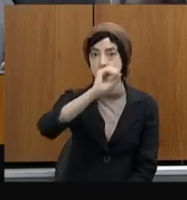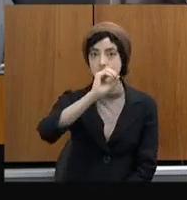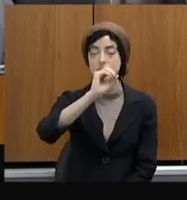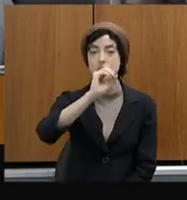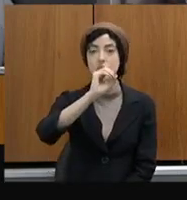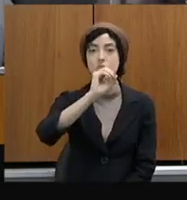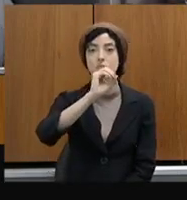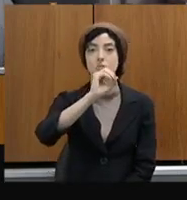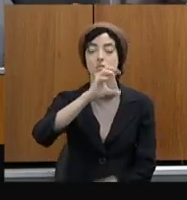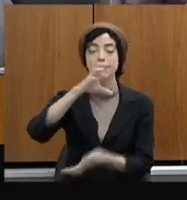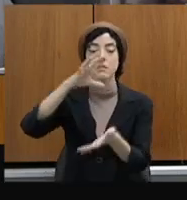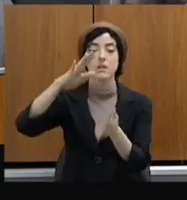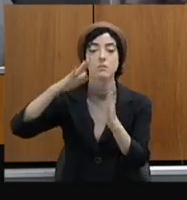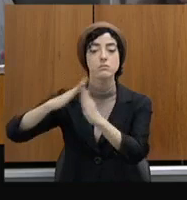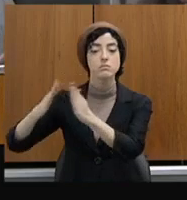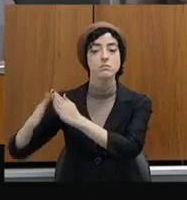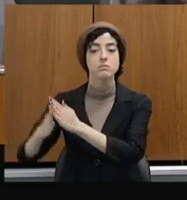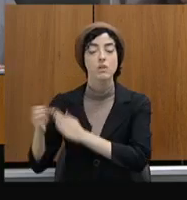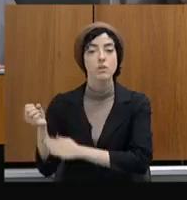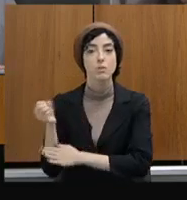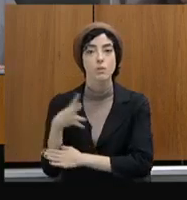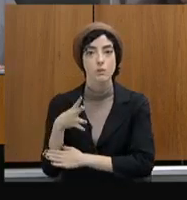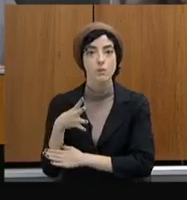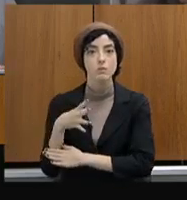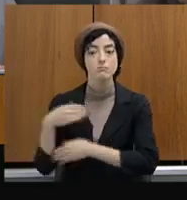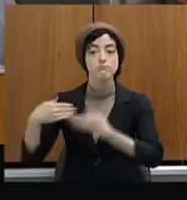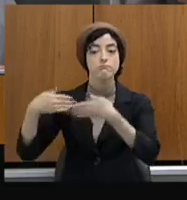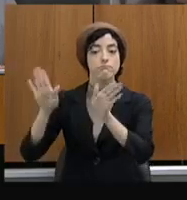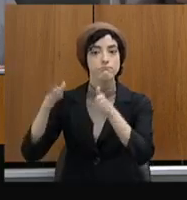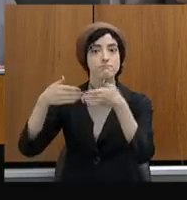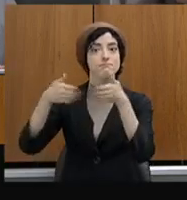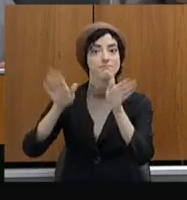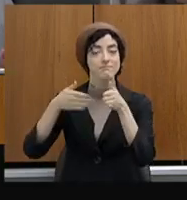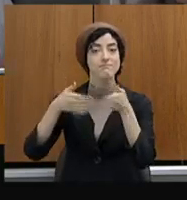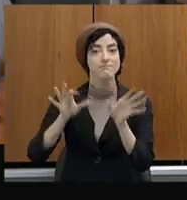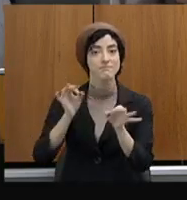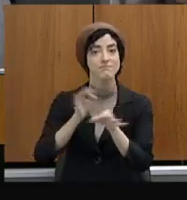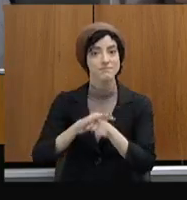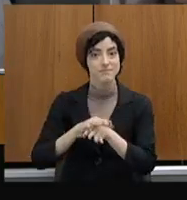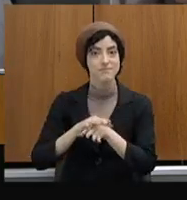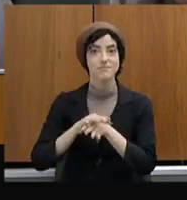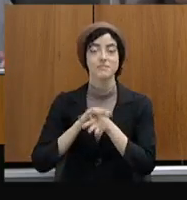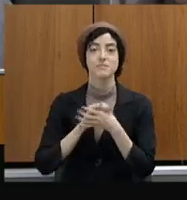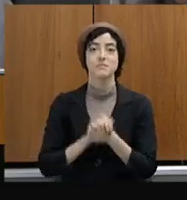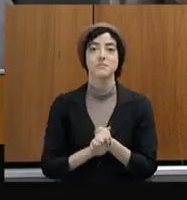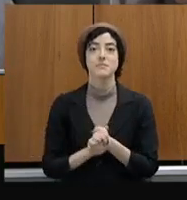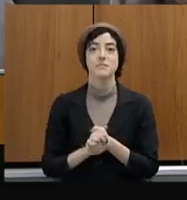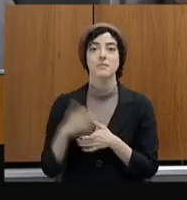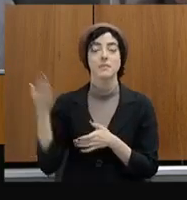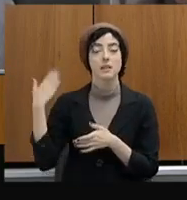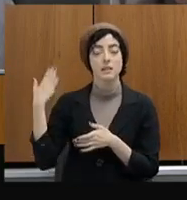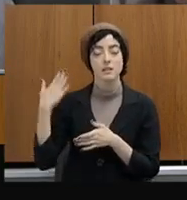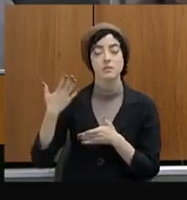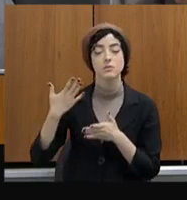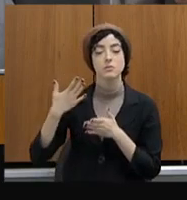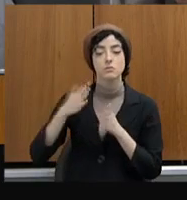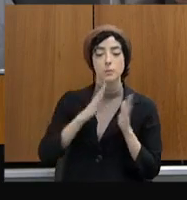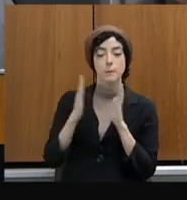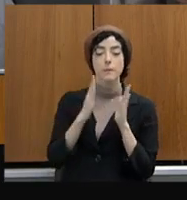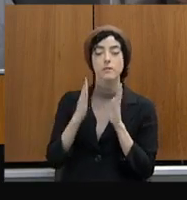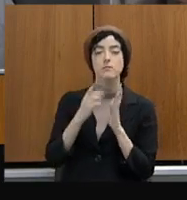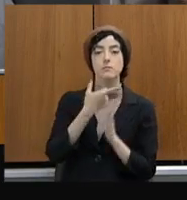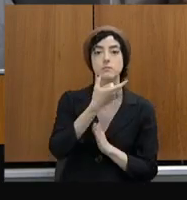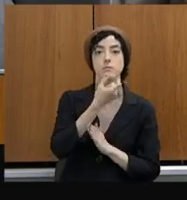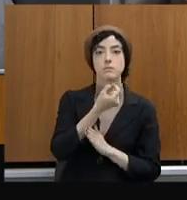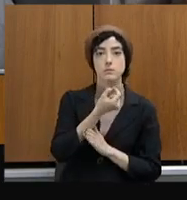desse período, 2021, 2000, desculpe, 2019, 2022. Isso